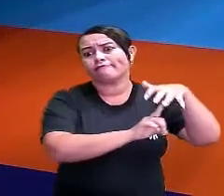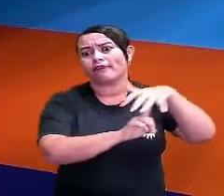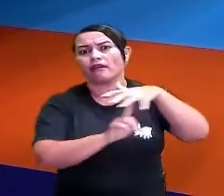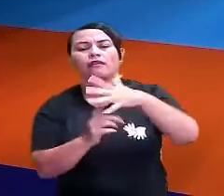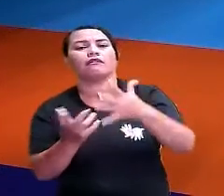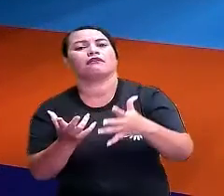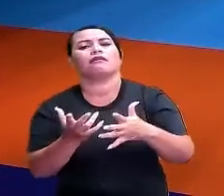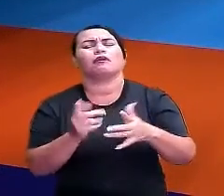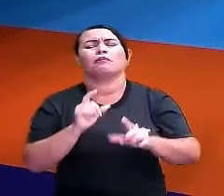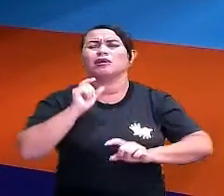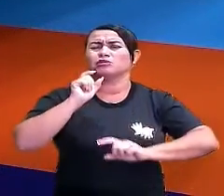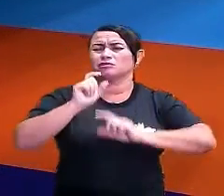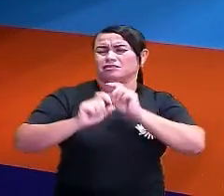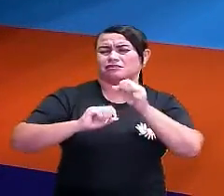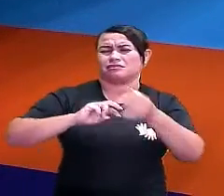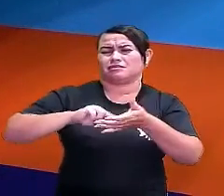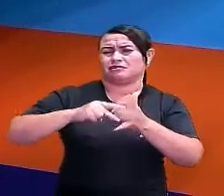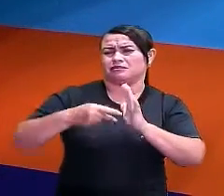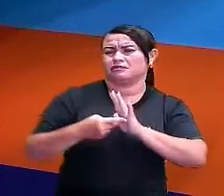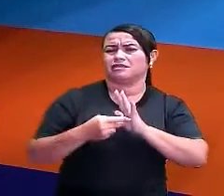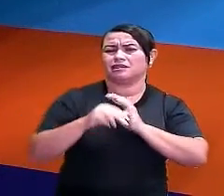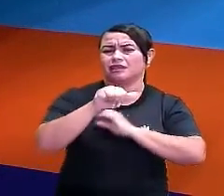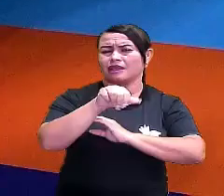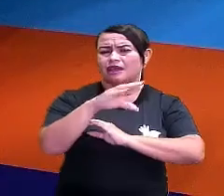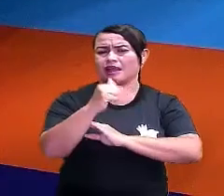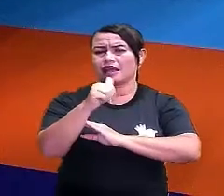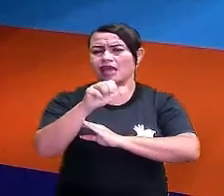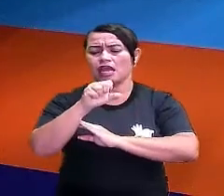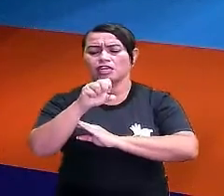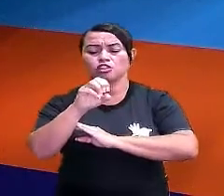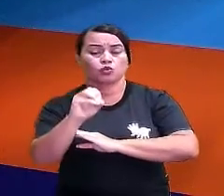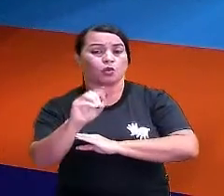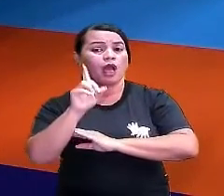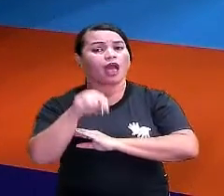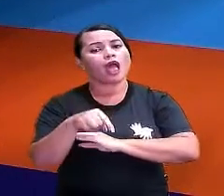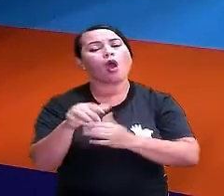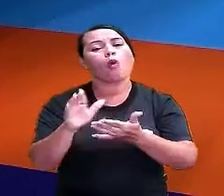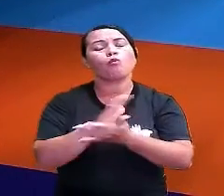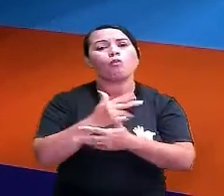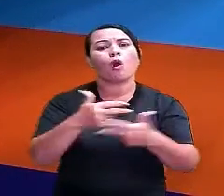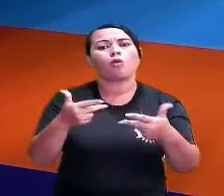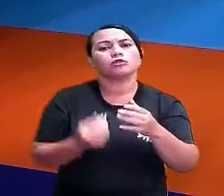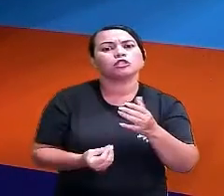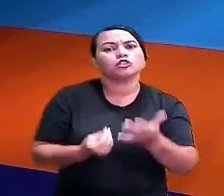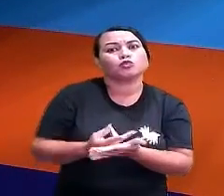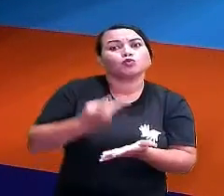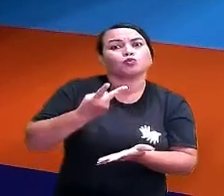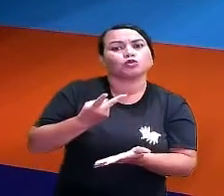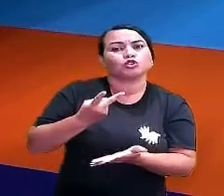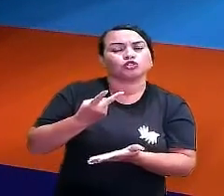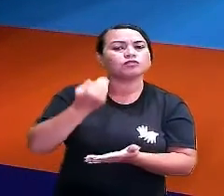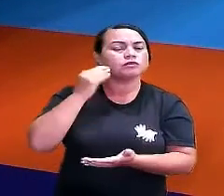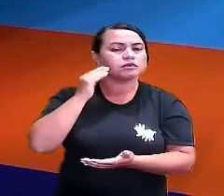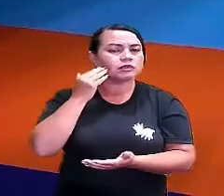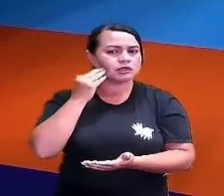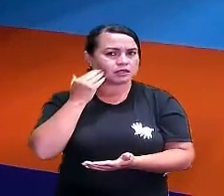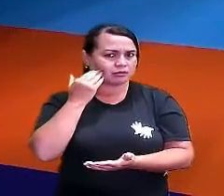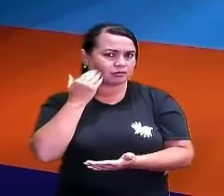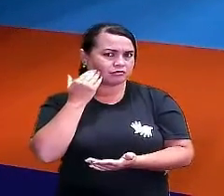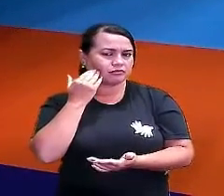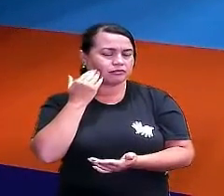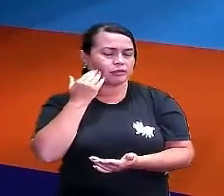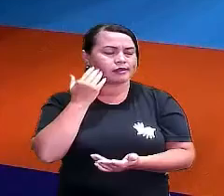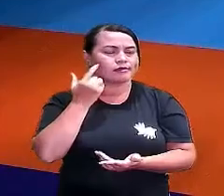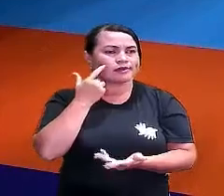Mas, o que é o acaso? O acaso é algo que surge, né? Que acontece a esmo, de